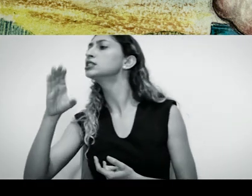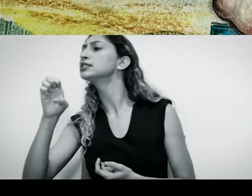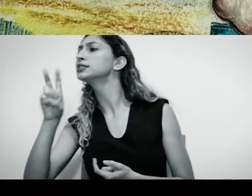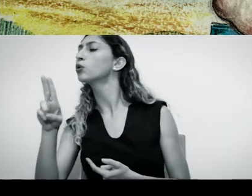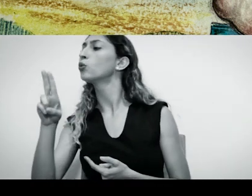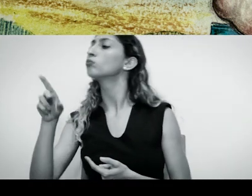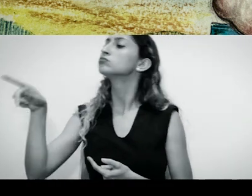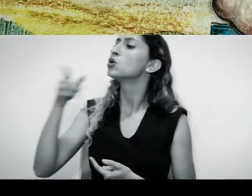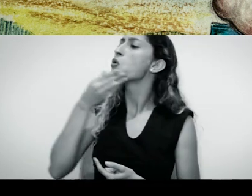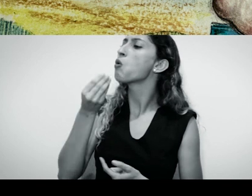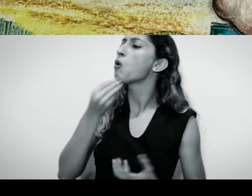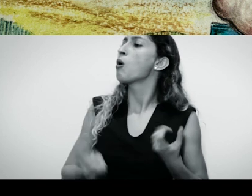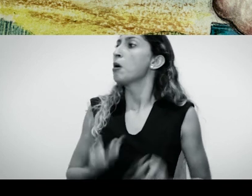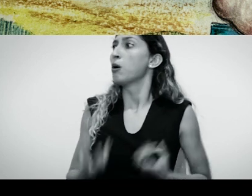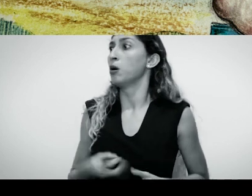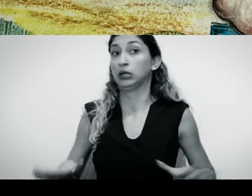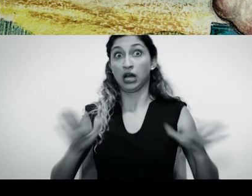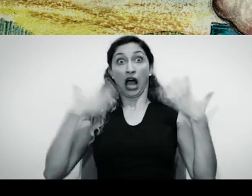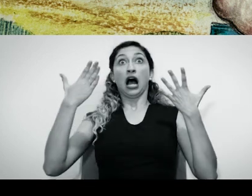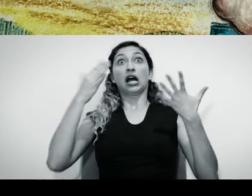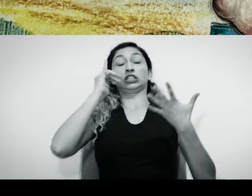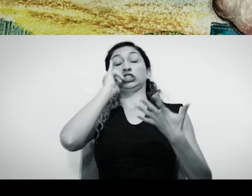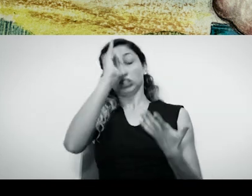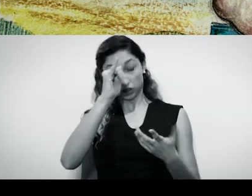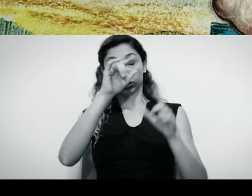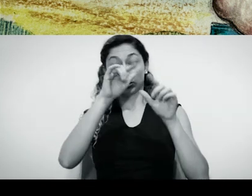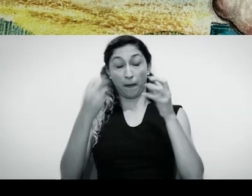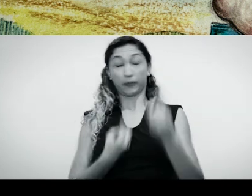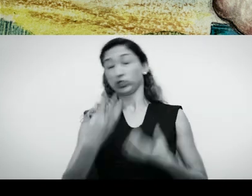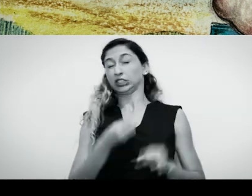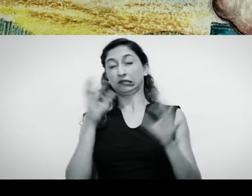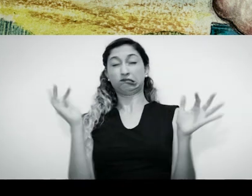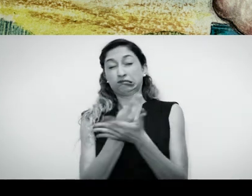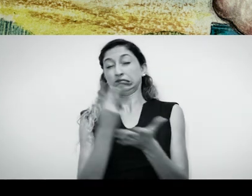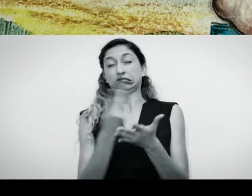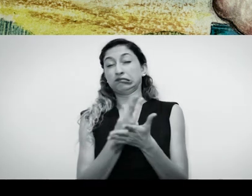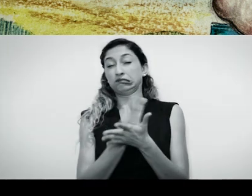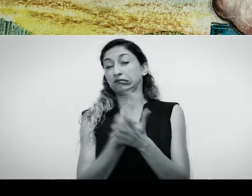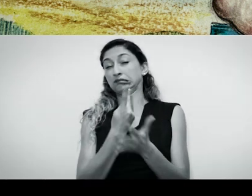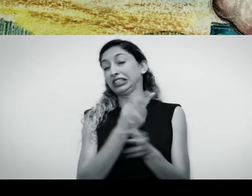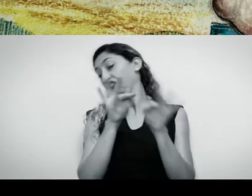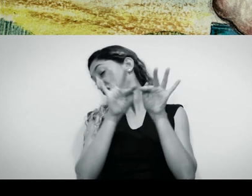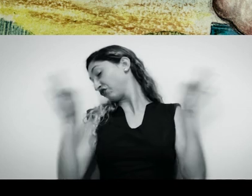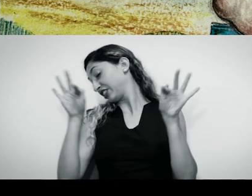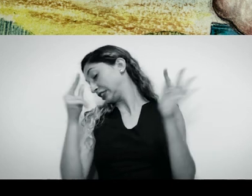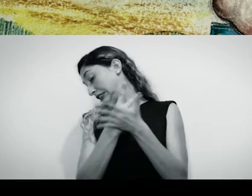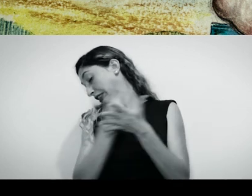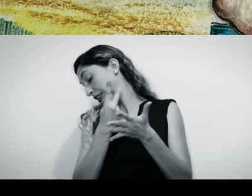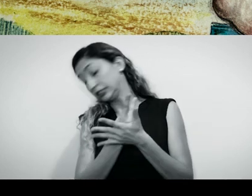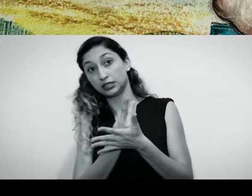Dirceu de susto, coitado, disse um verso todo errado, um verso de pé quebrado,